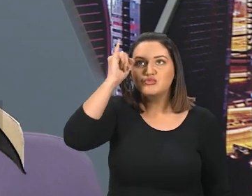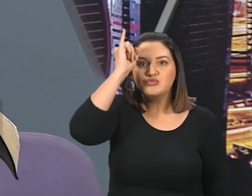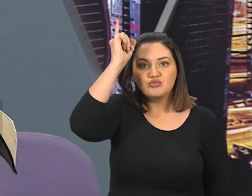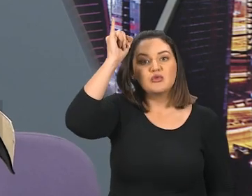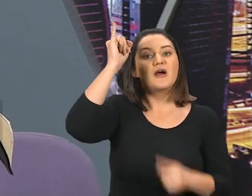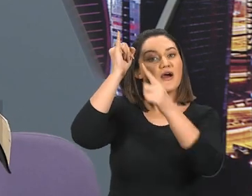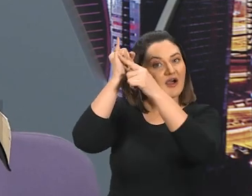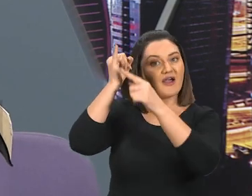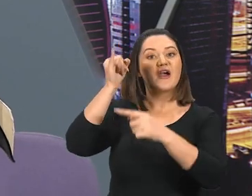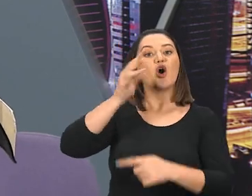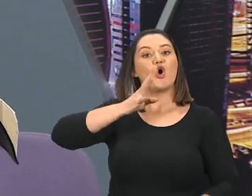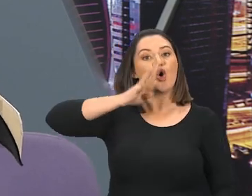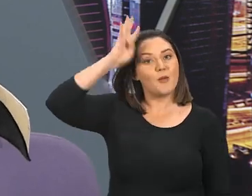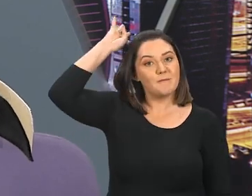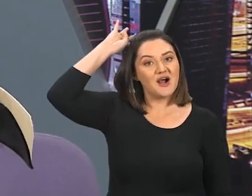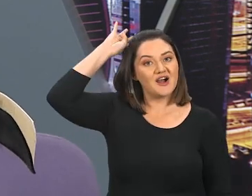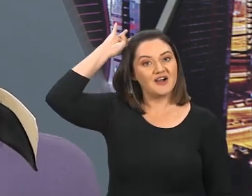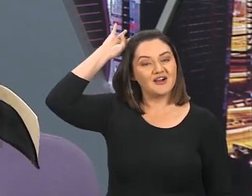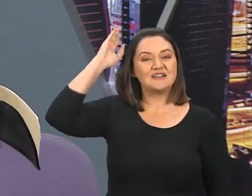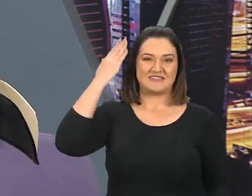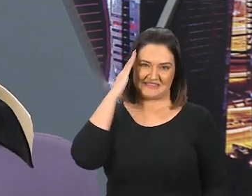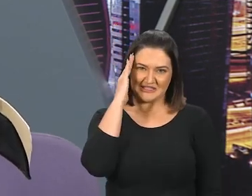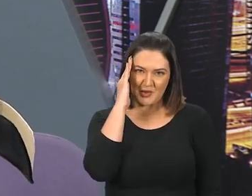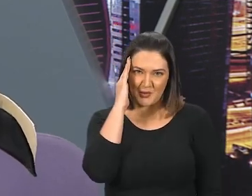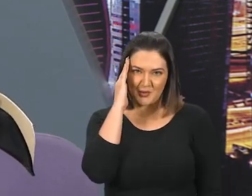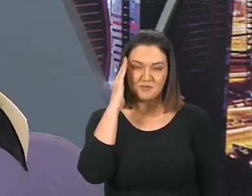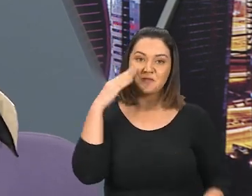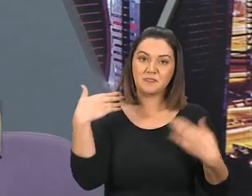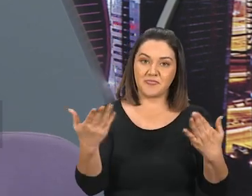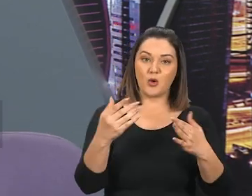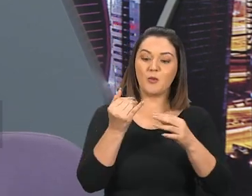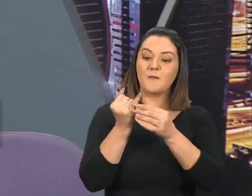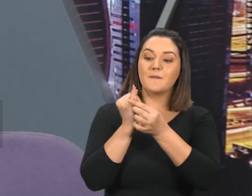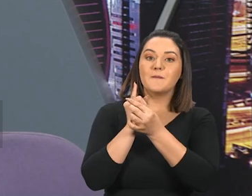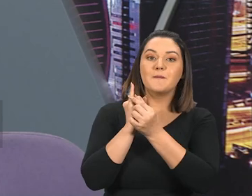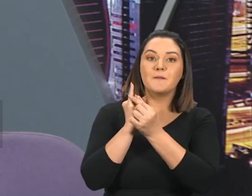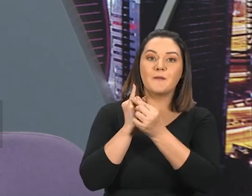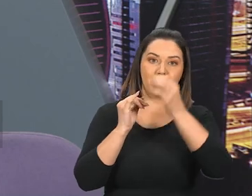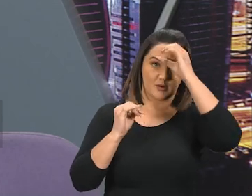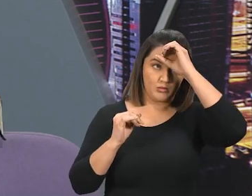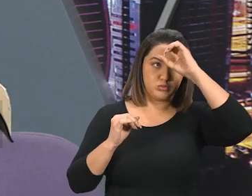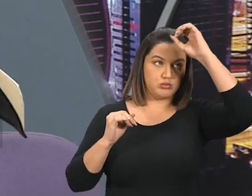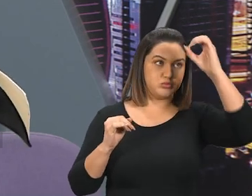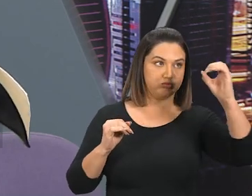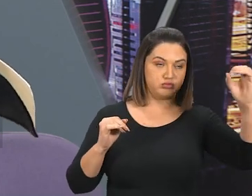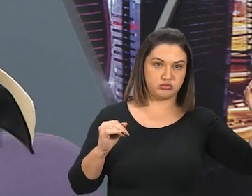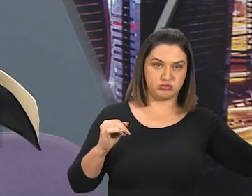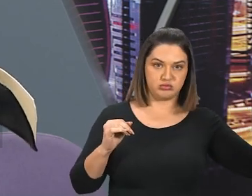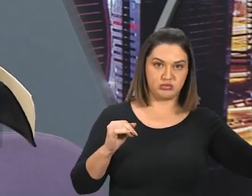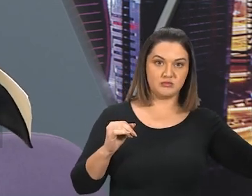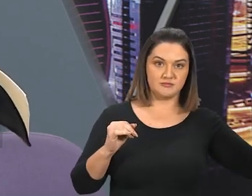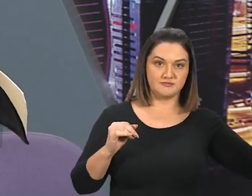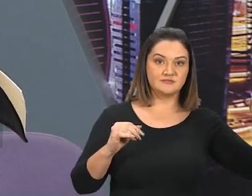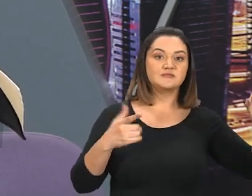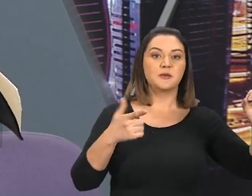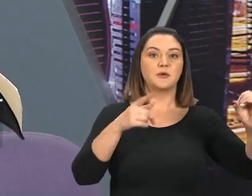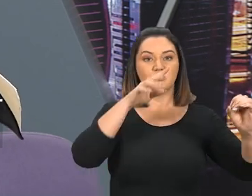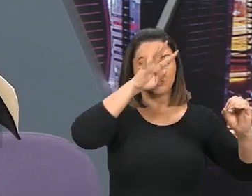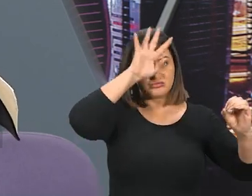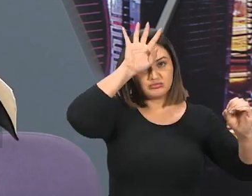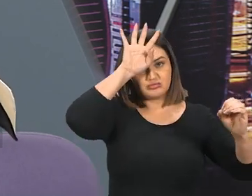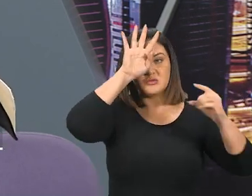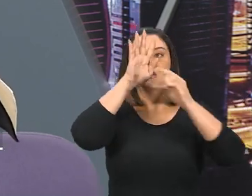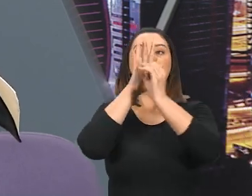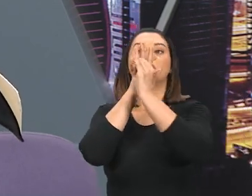Essa ponta pequena, Entendeu? A ponta pequena, Que é o anticristo, Surgiria, De Roma, Logo depois, Do domínio grego, Está